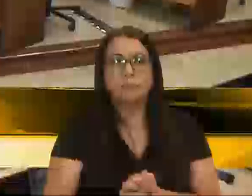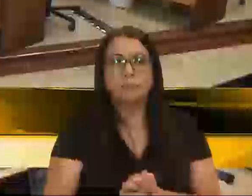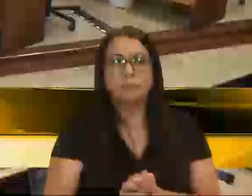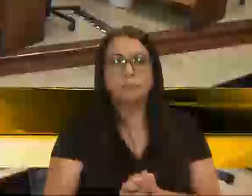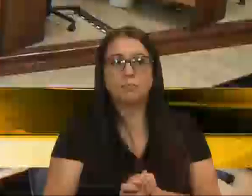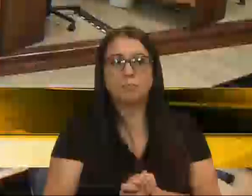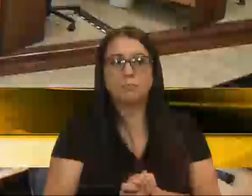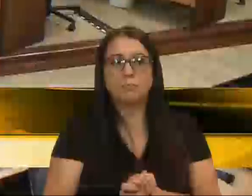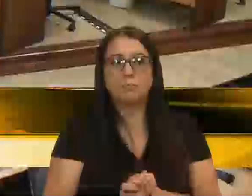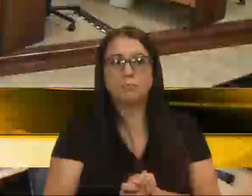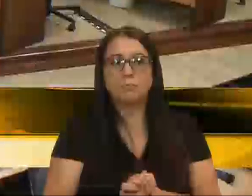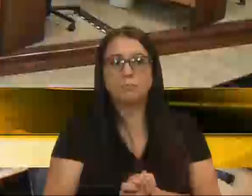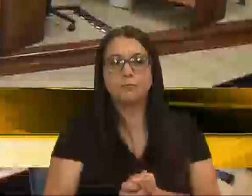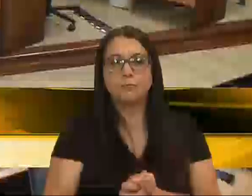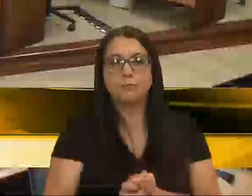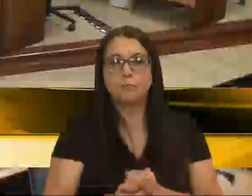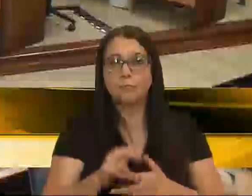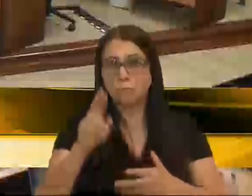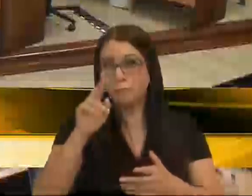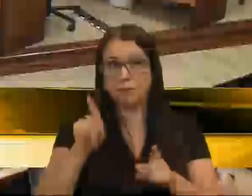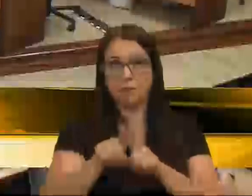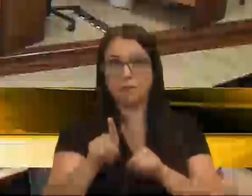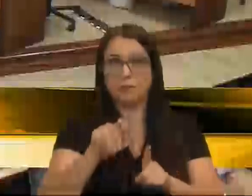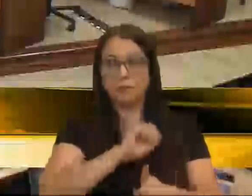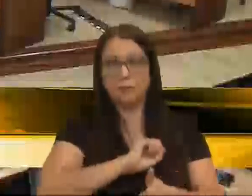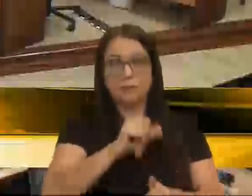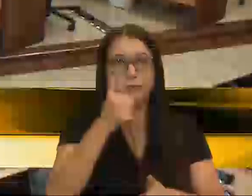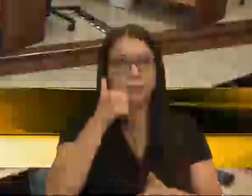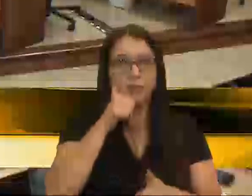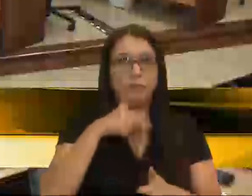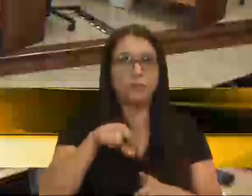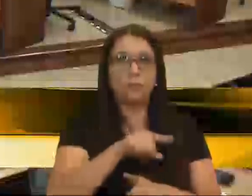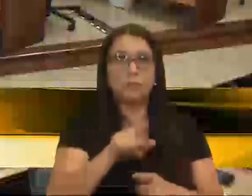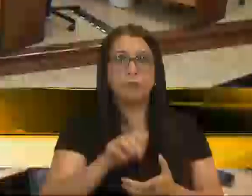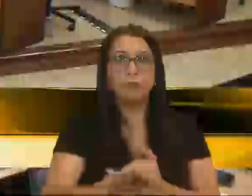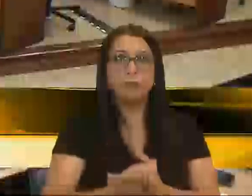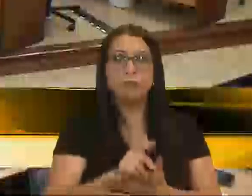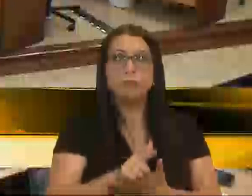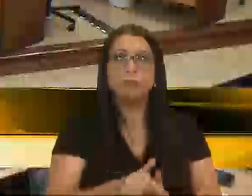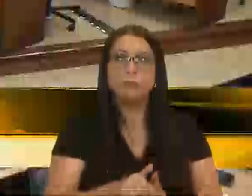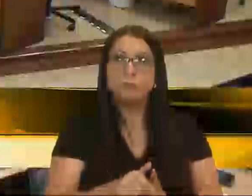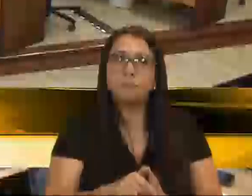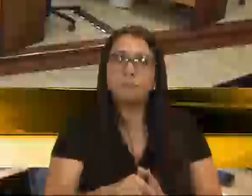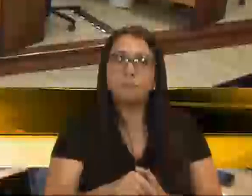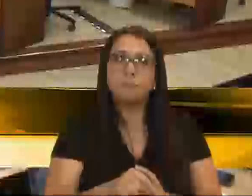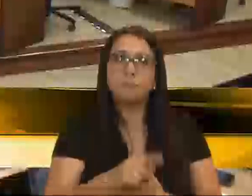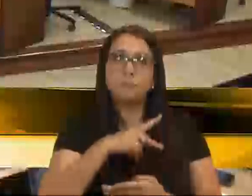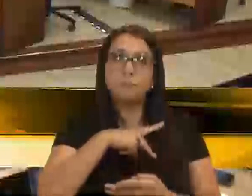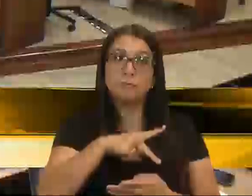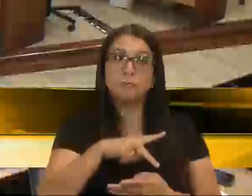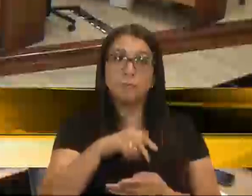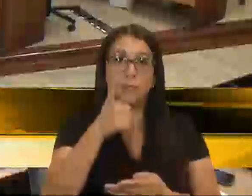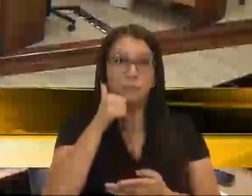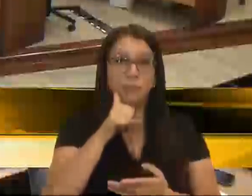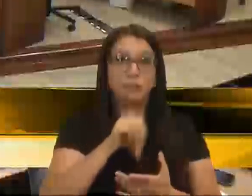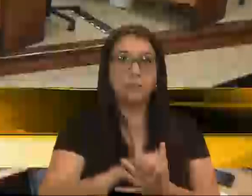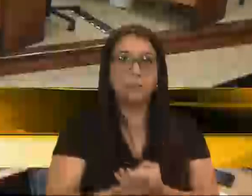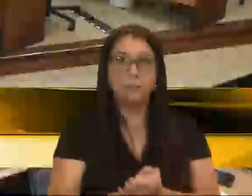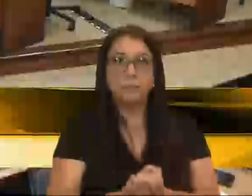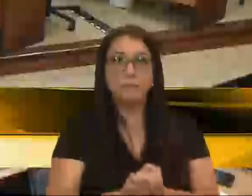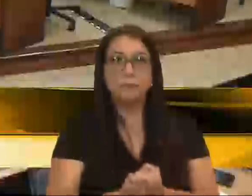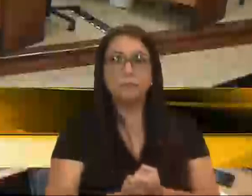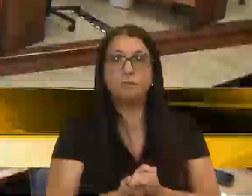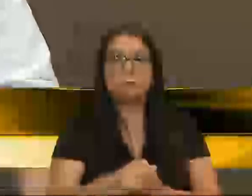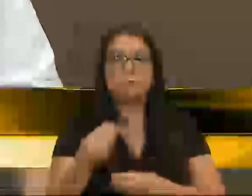quero me dirigir à senhora na condição de presidenta, também da comissão